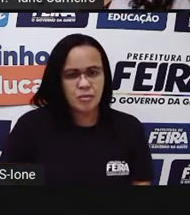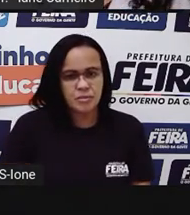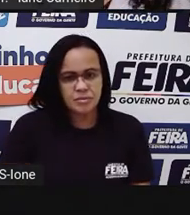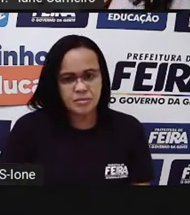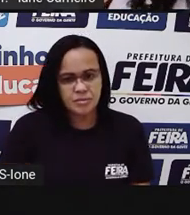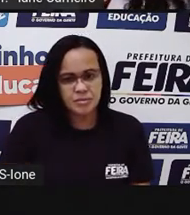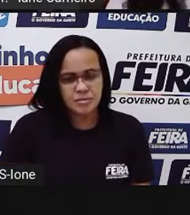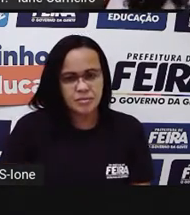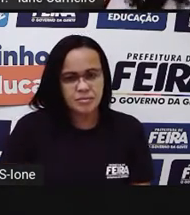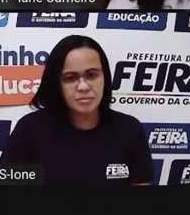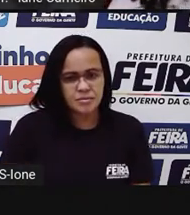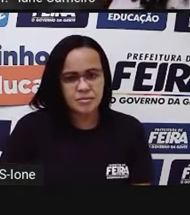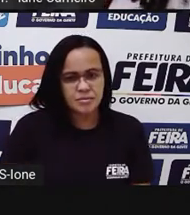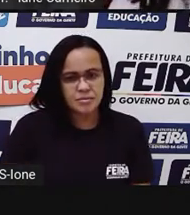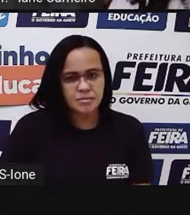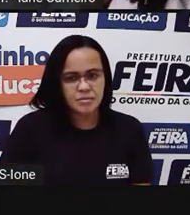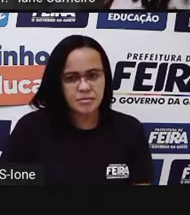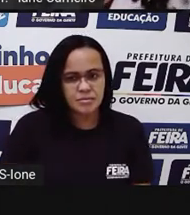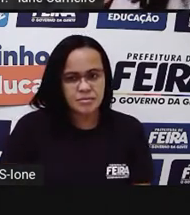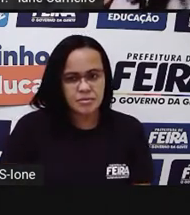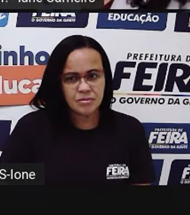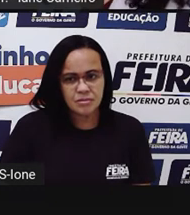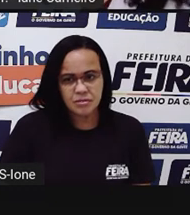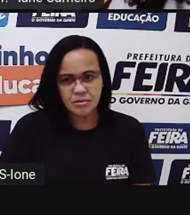Não tem que ficar aparecendo 10 reais.